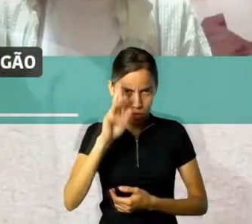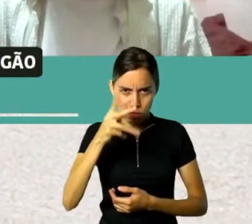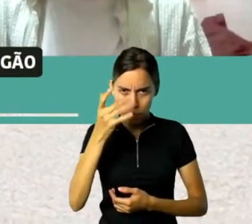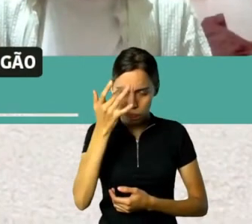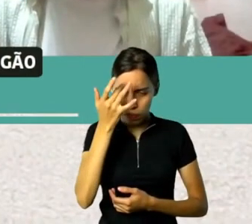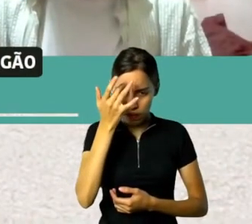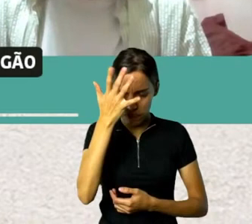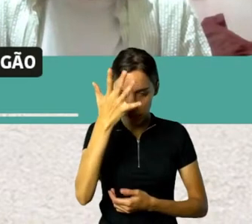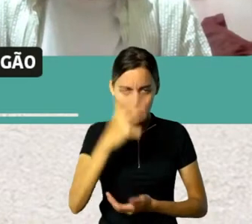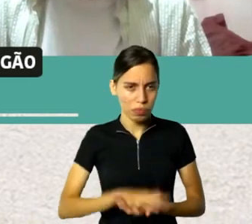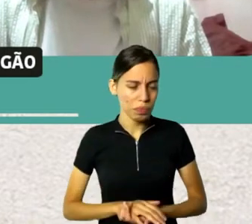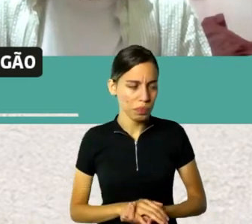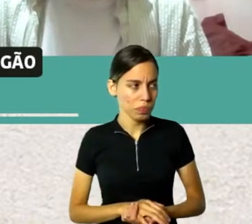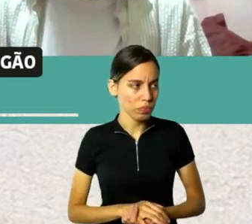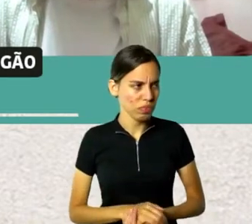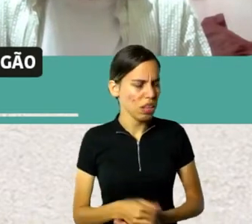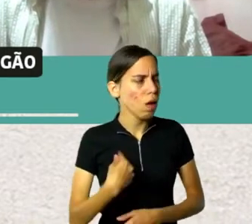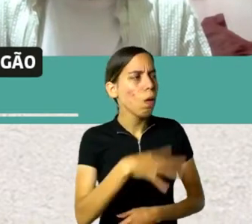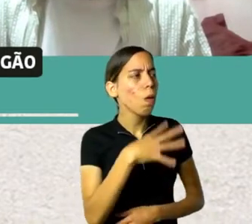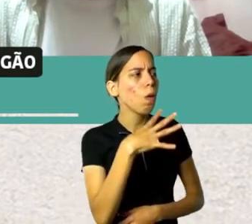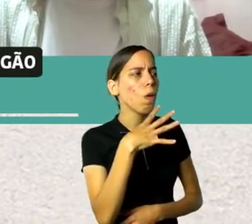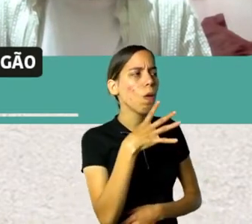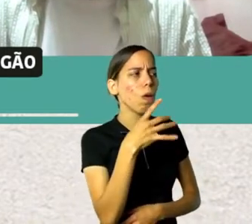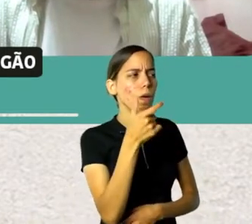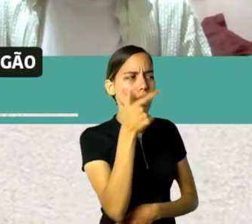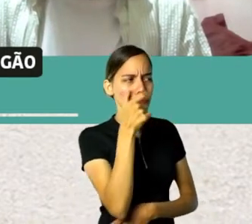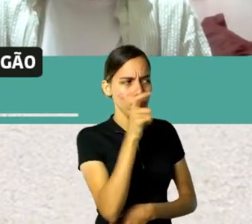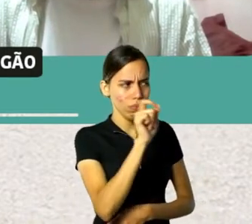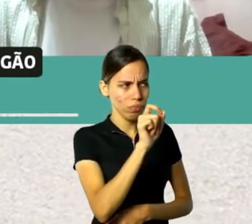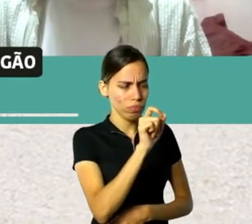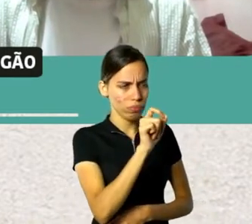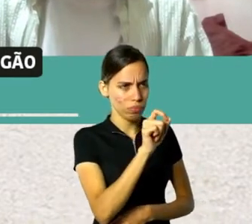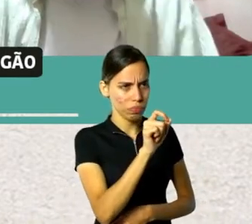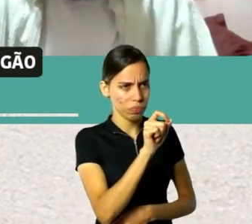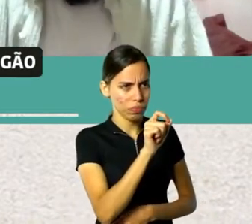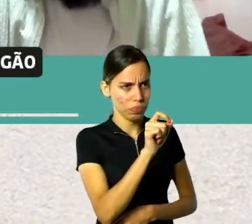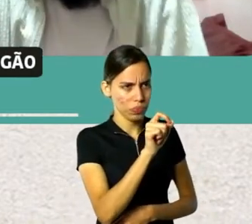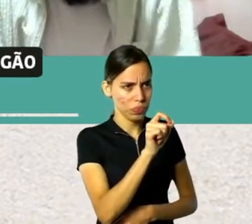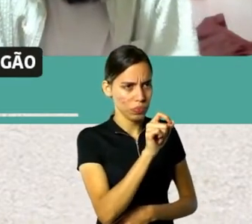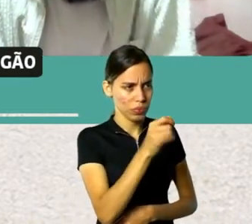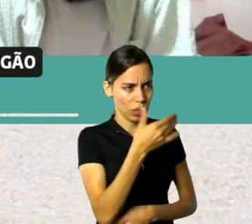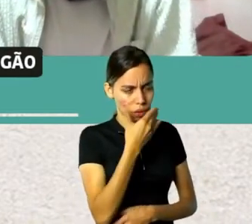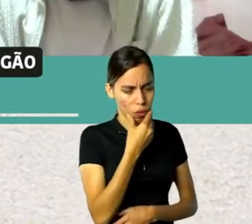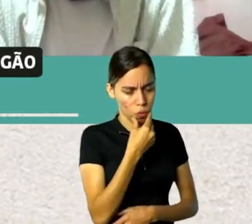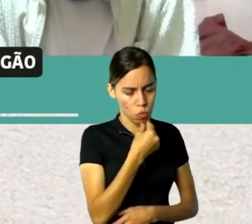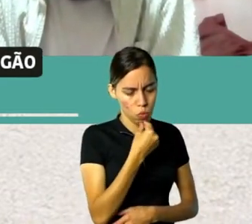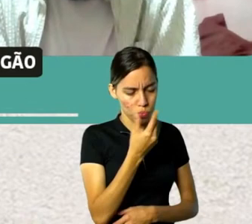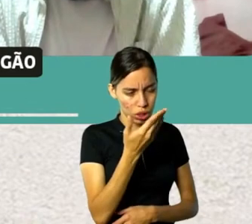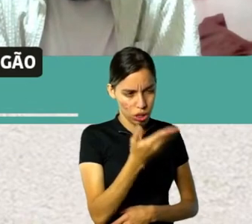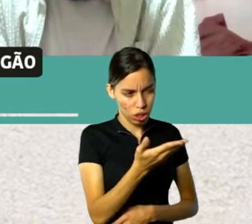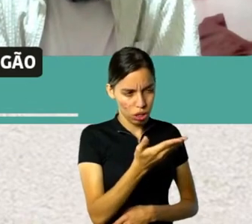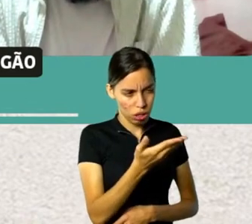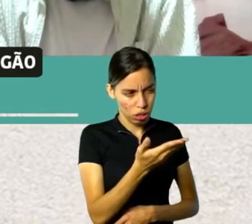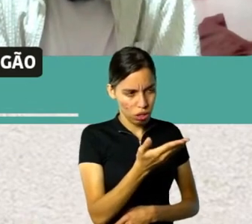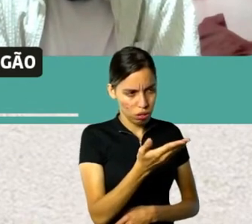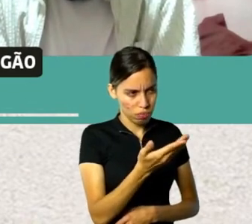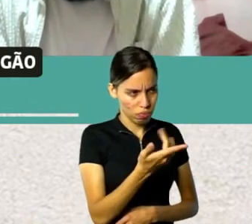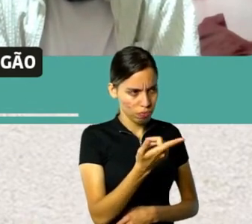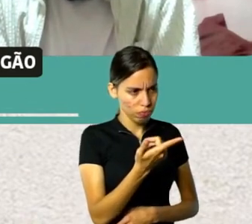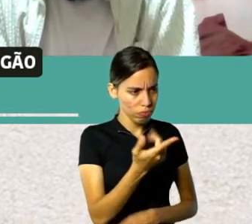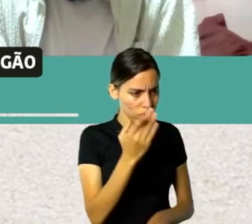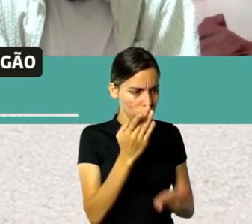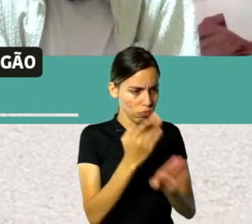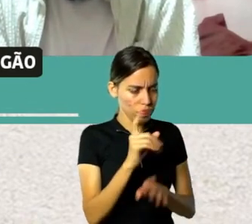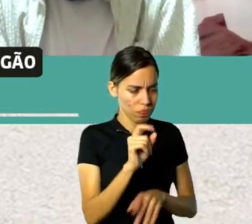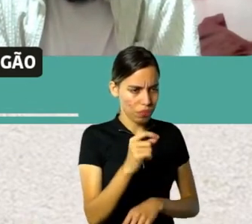curiosa, qual que foi, foi na adolescência que o Guinha se descobriu artista, assim,